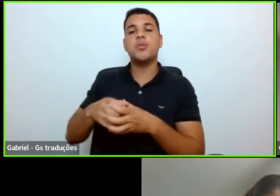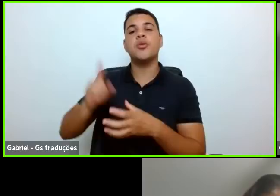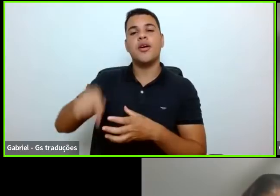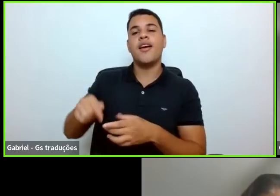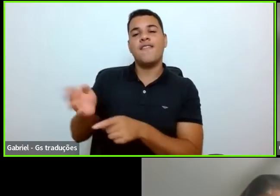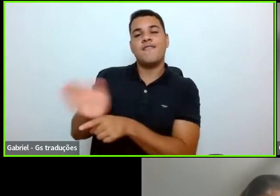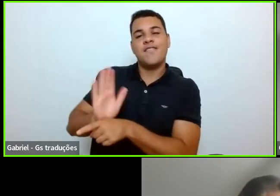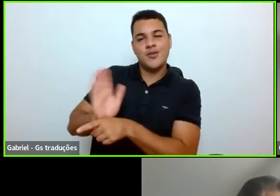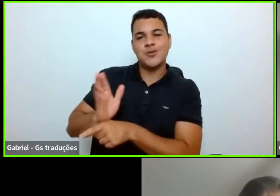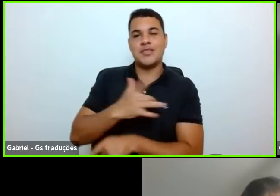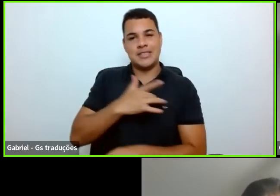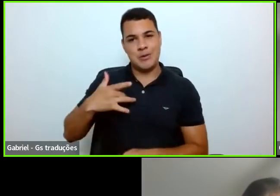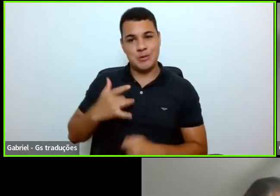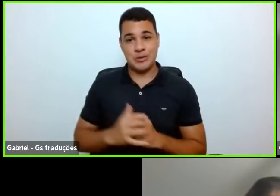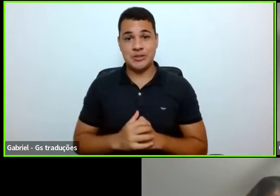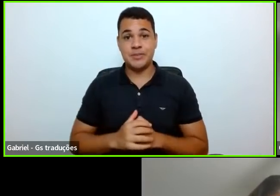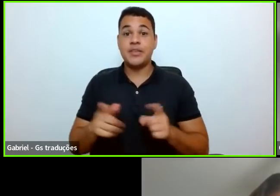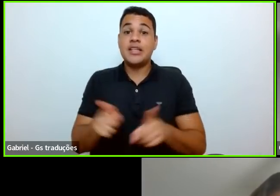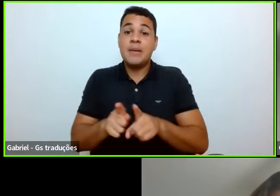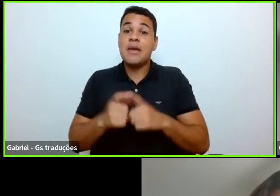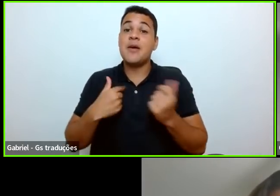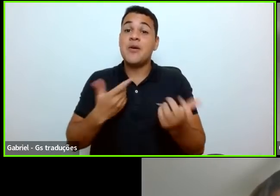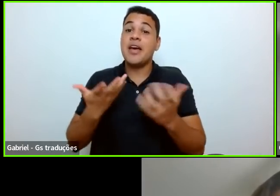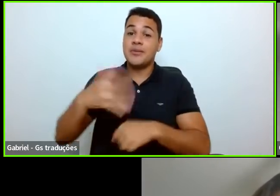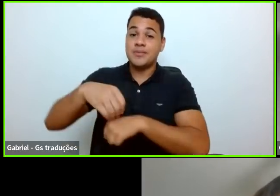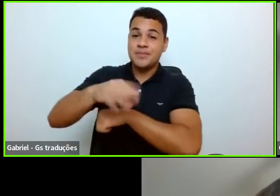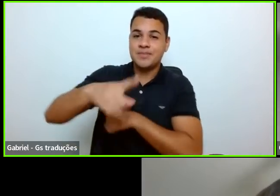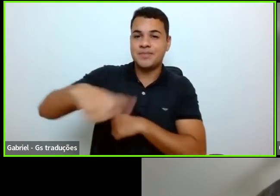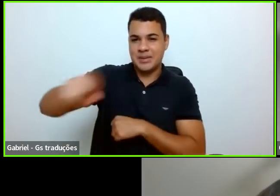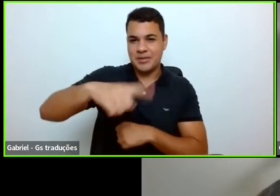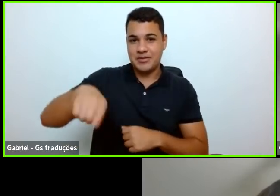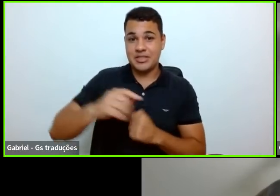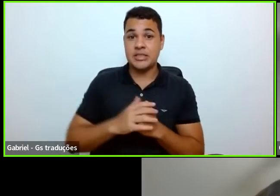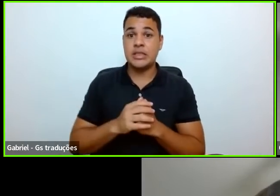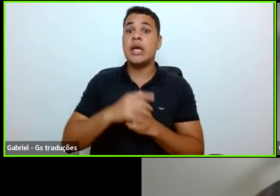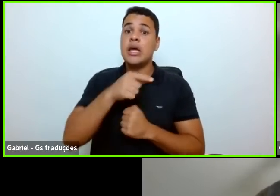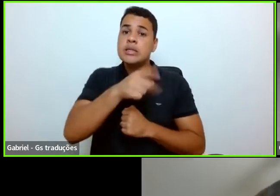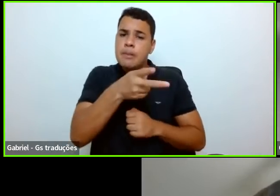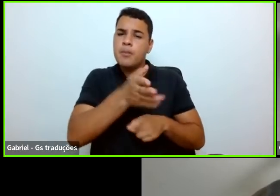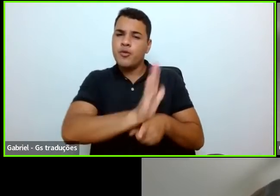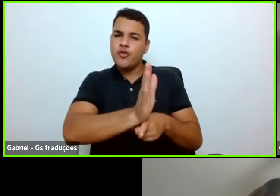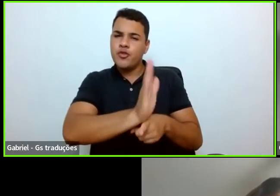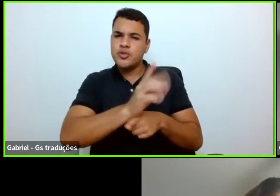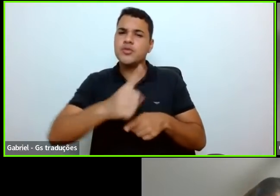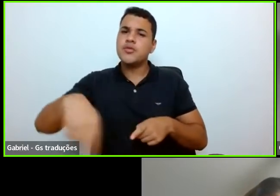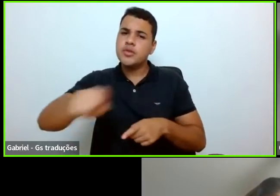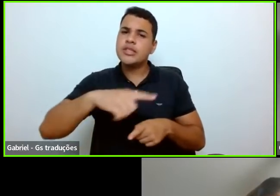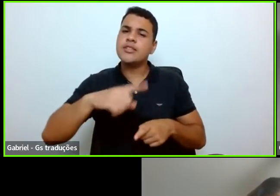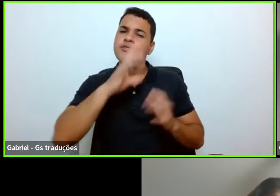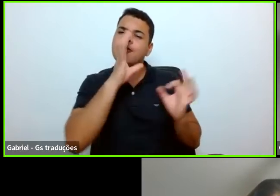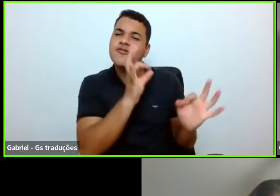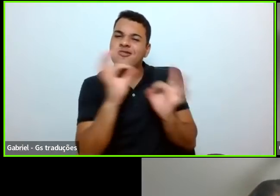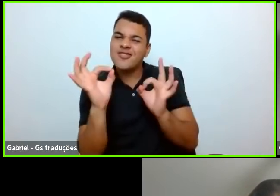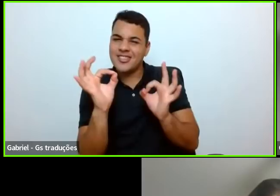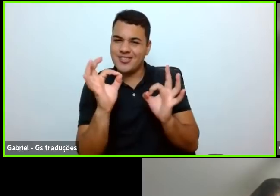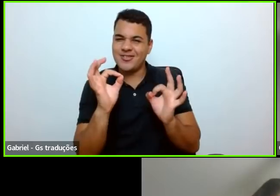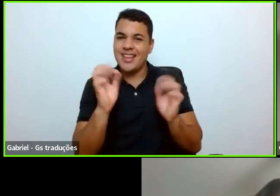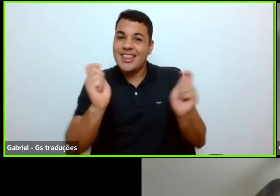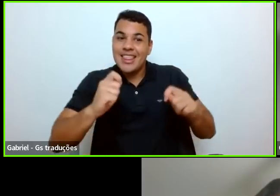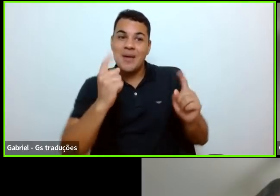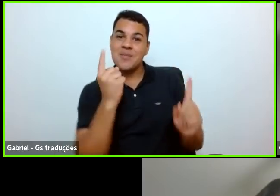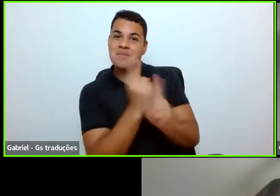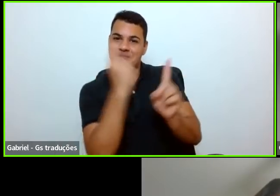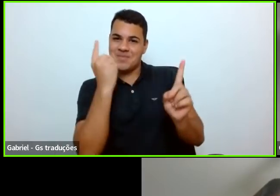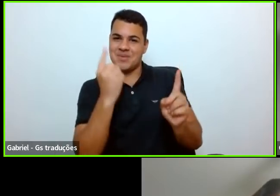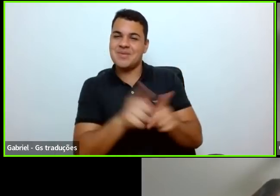E eu queria falar para vocês também que, dentro desse vídeo, vocês tiveram uma pequena amostra do que nós fazemos